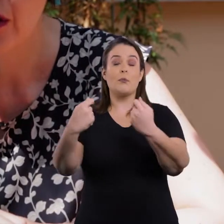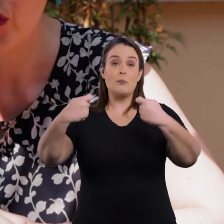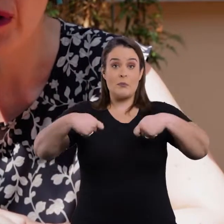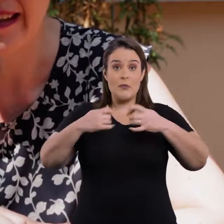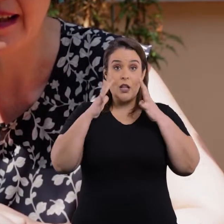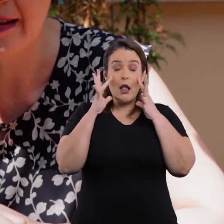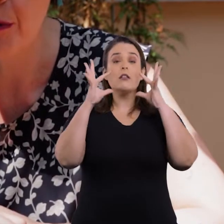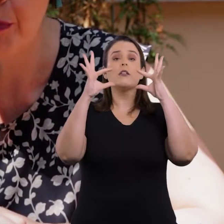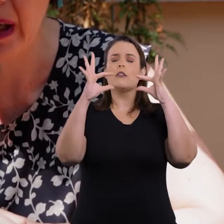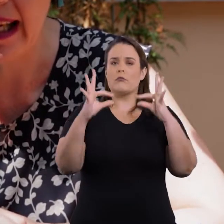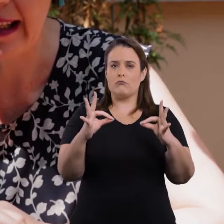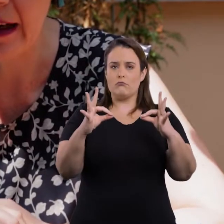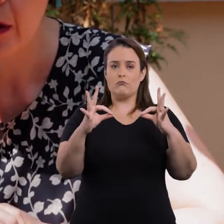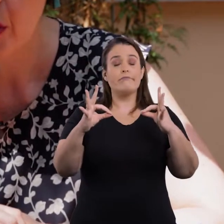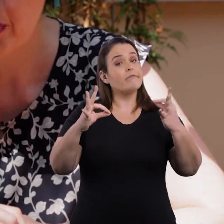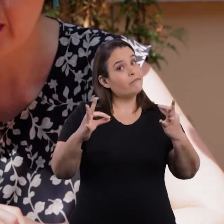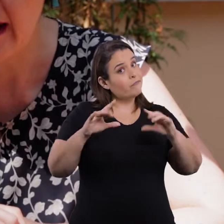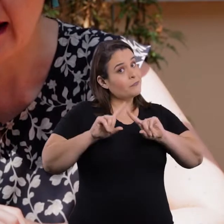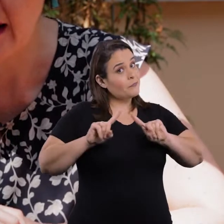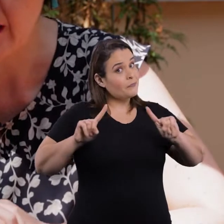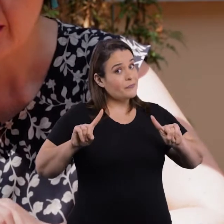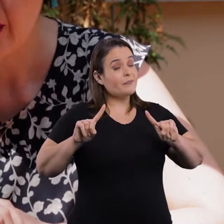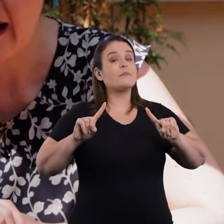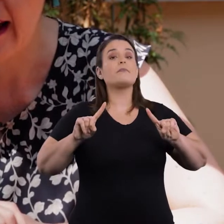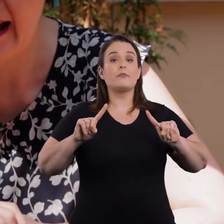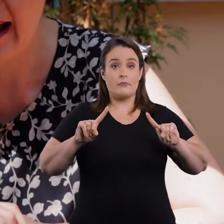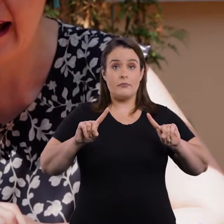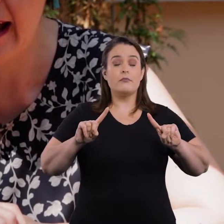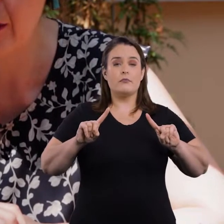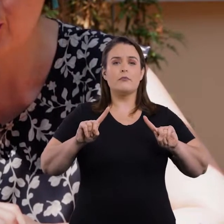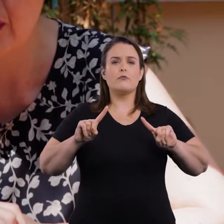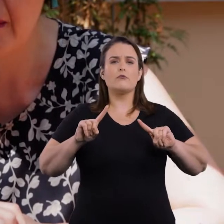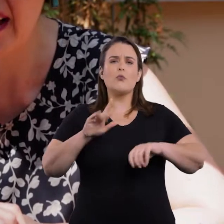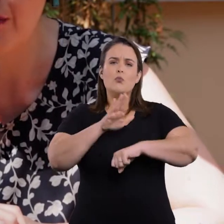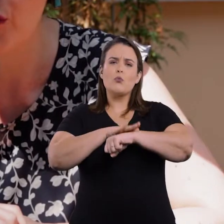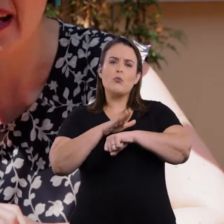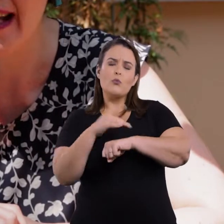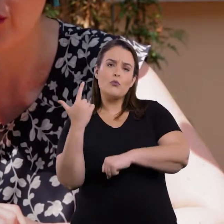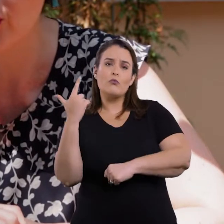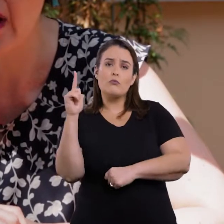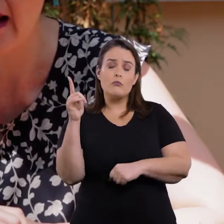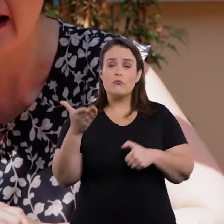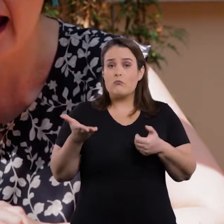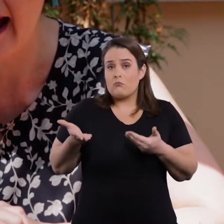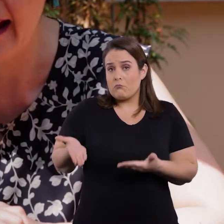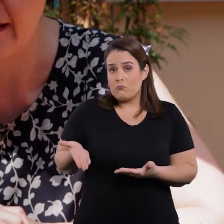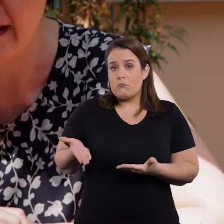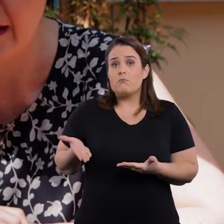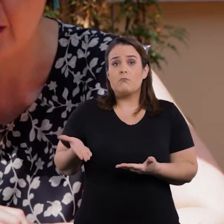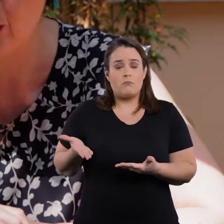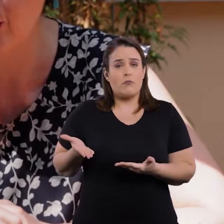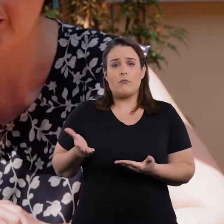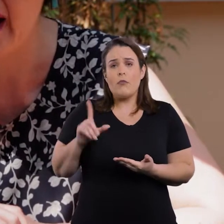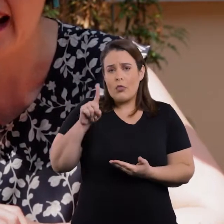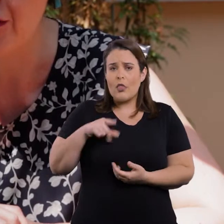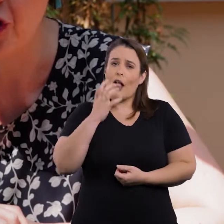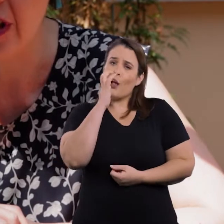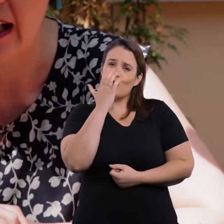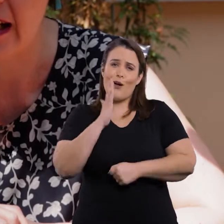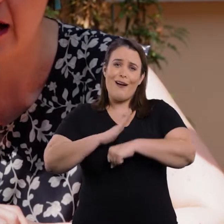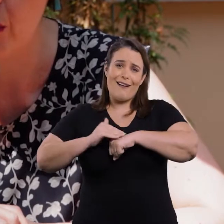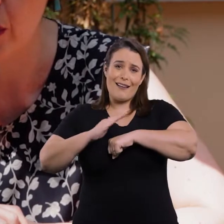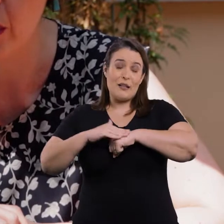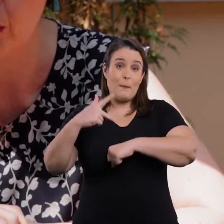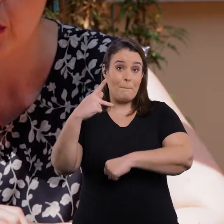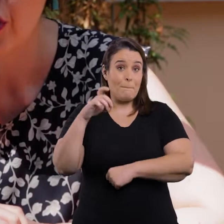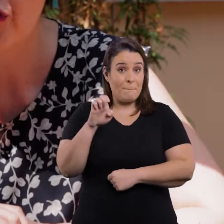estar com atenção plena. Porém, nos demais momentos, ele é sim um pet,